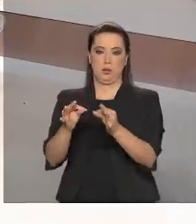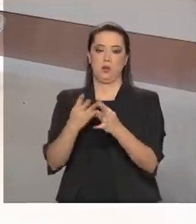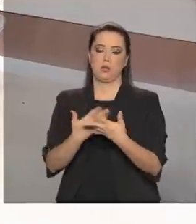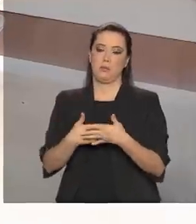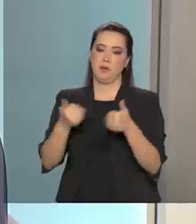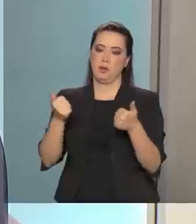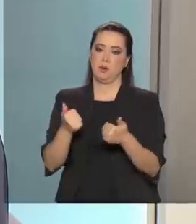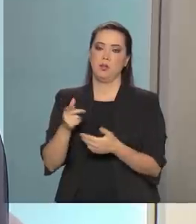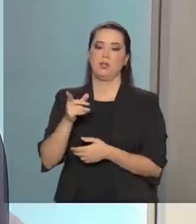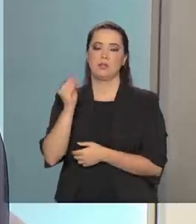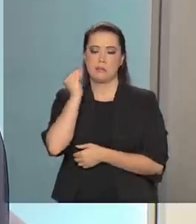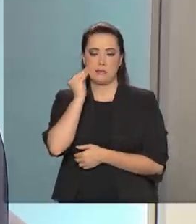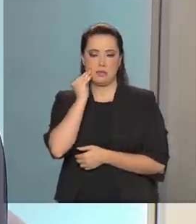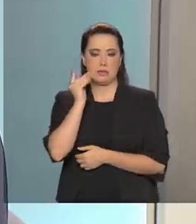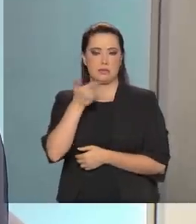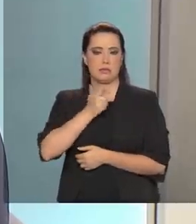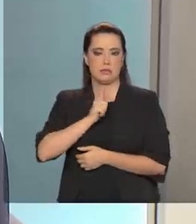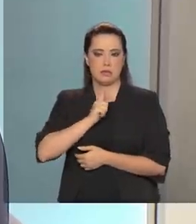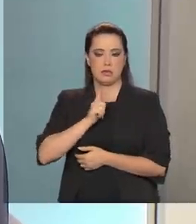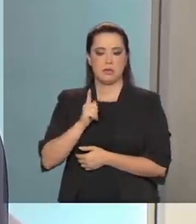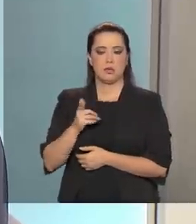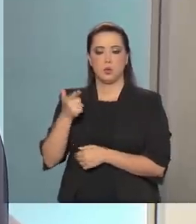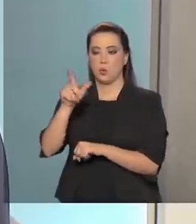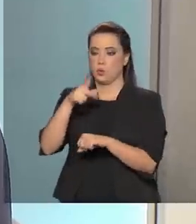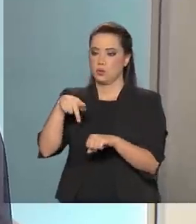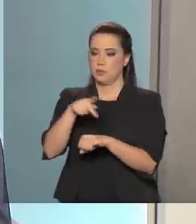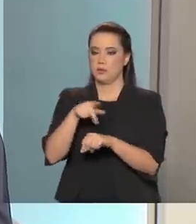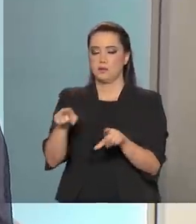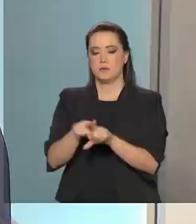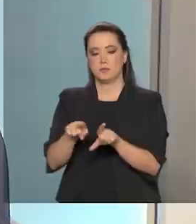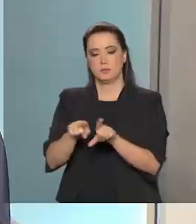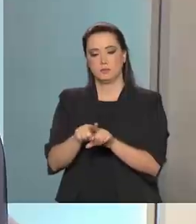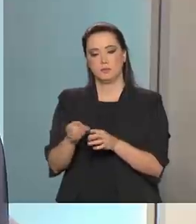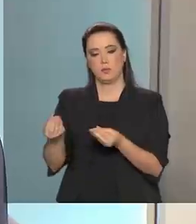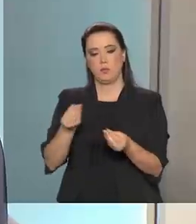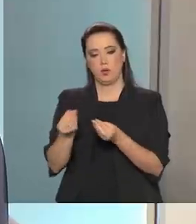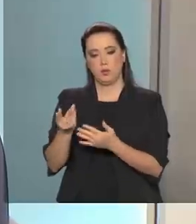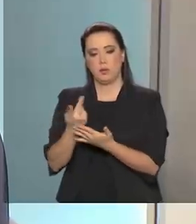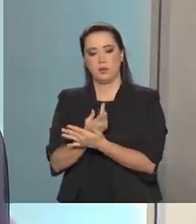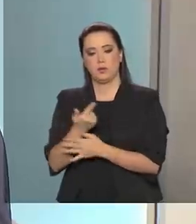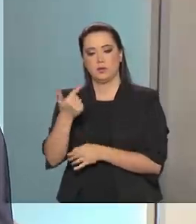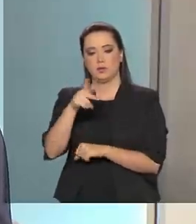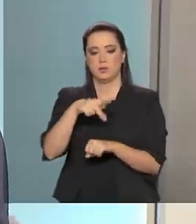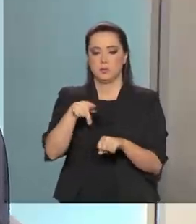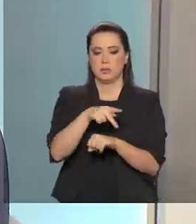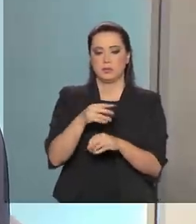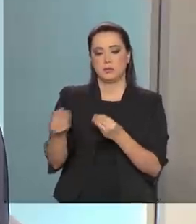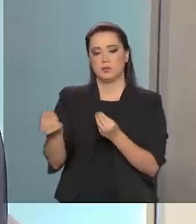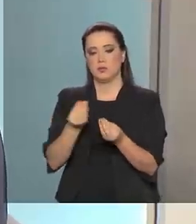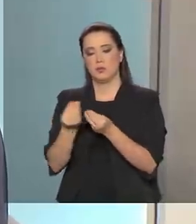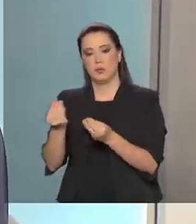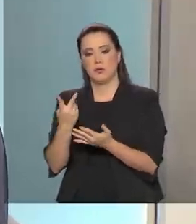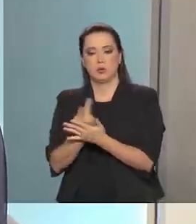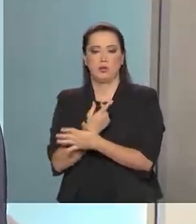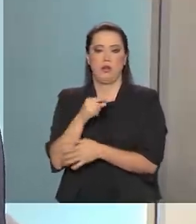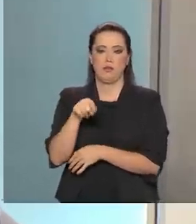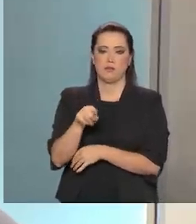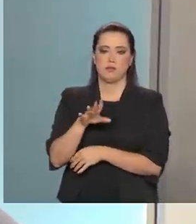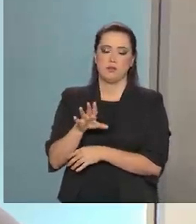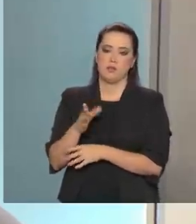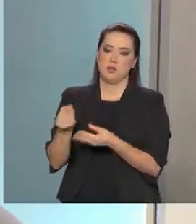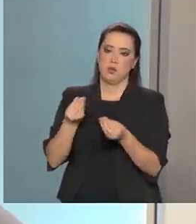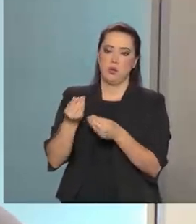trocado muita experiência com autoridades de outros países, como elas têm feito isso, qual é a forma que elas